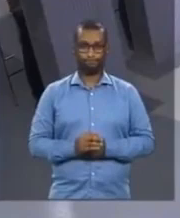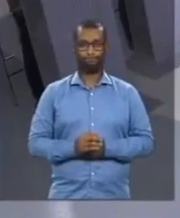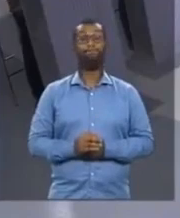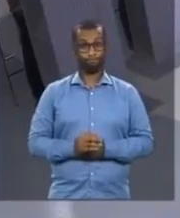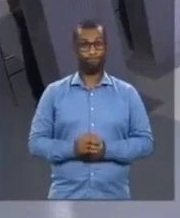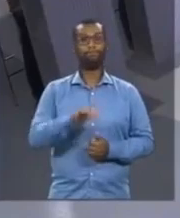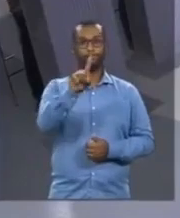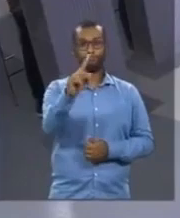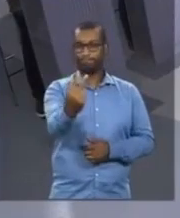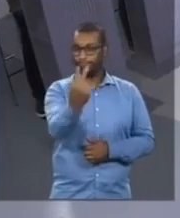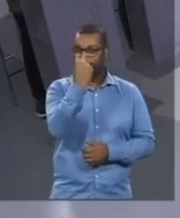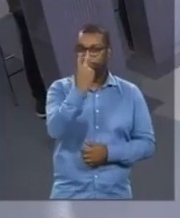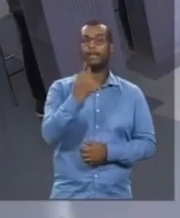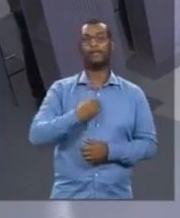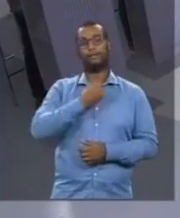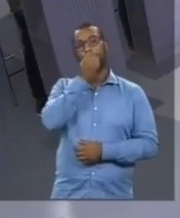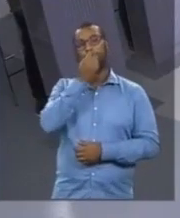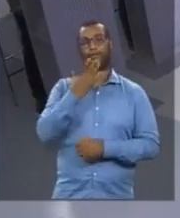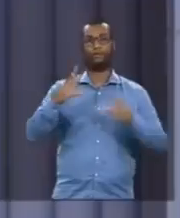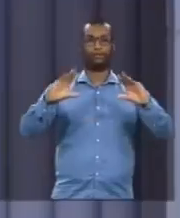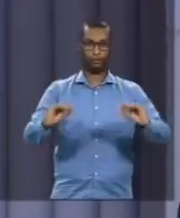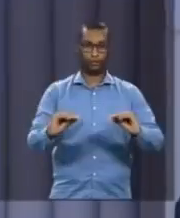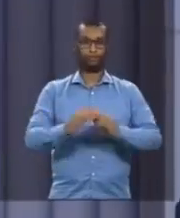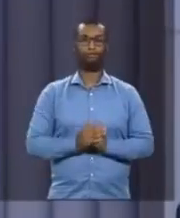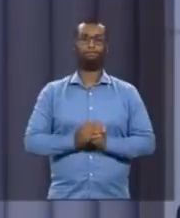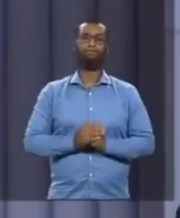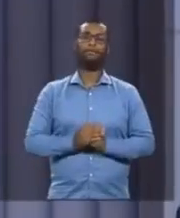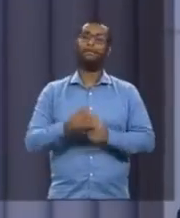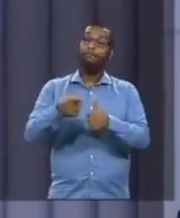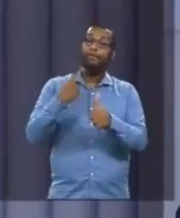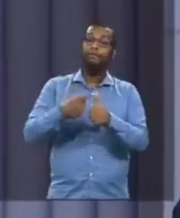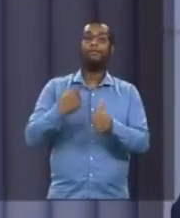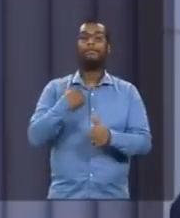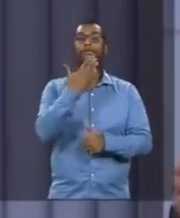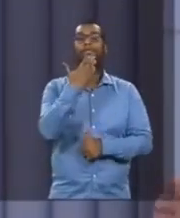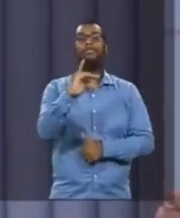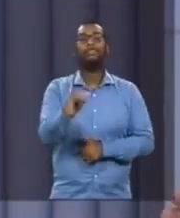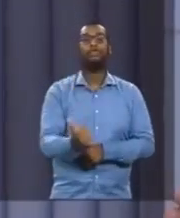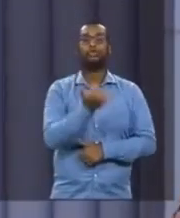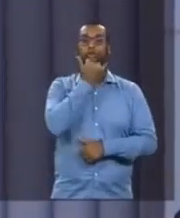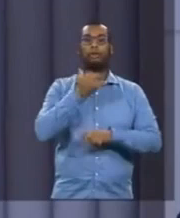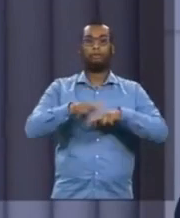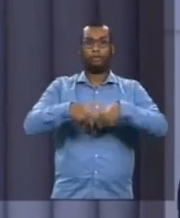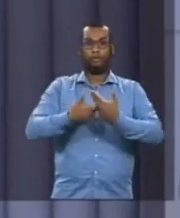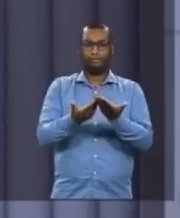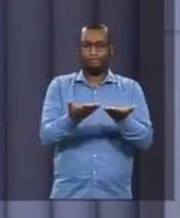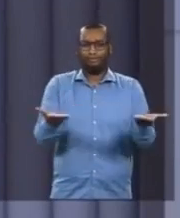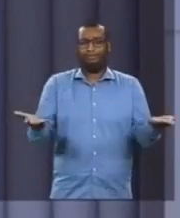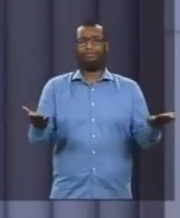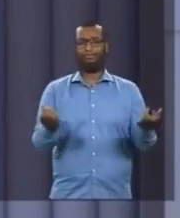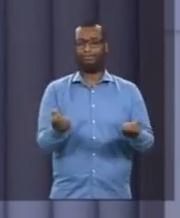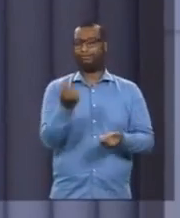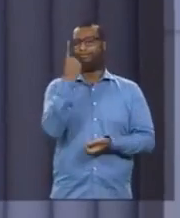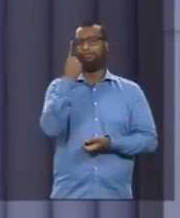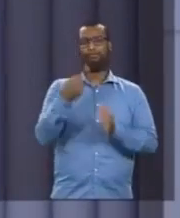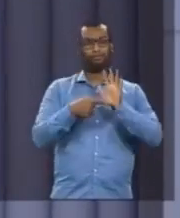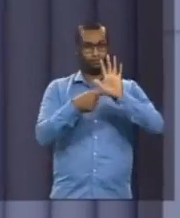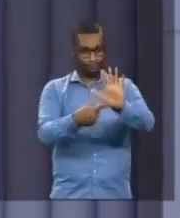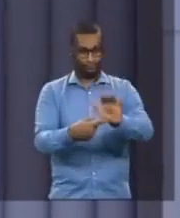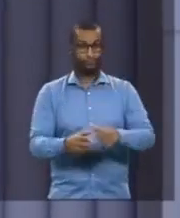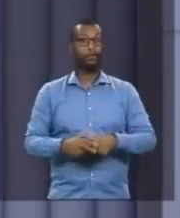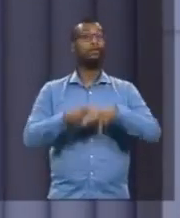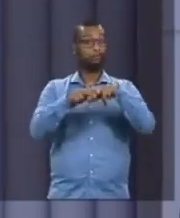assistindo, eu quero dar uma boa noite. Quero pedir desculpa pela bacharia que é apresentada. É por essas coisas